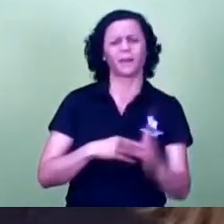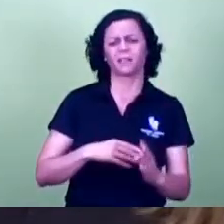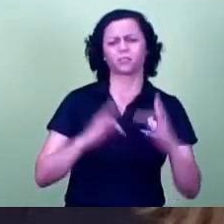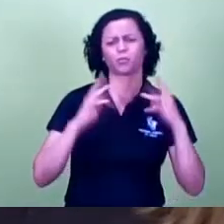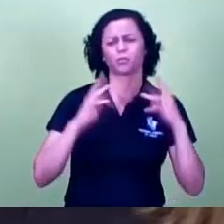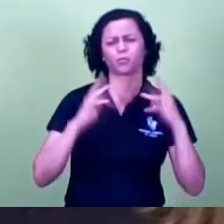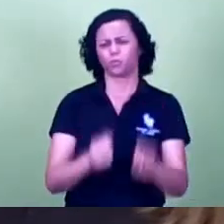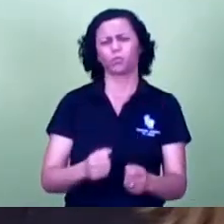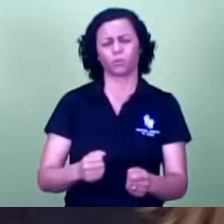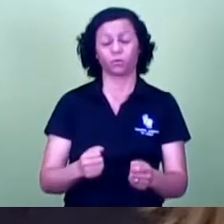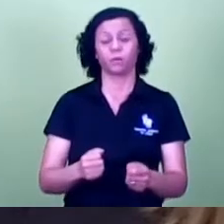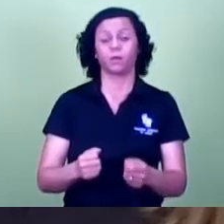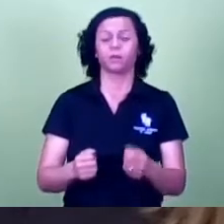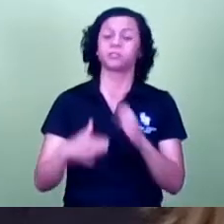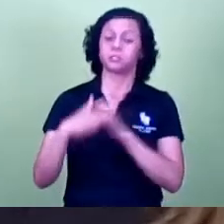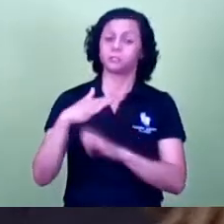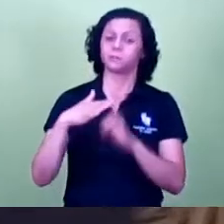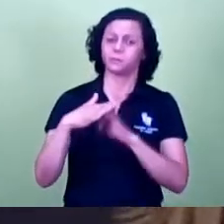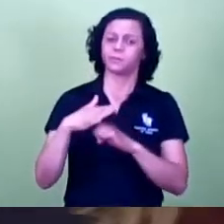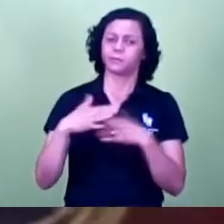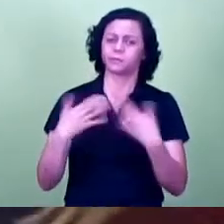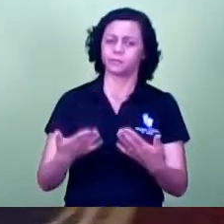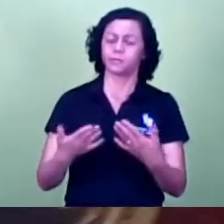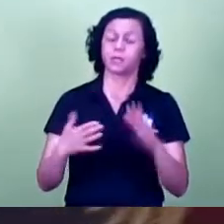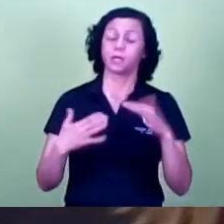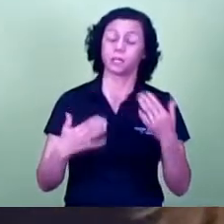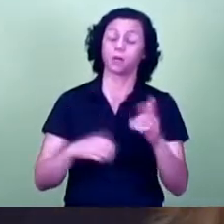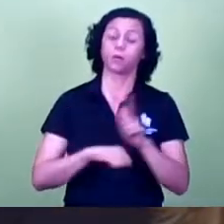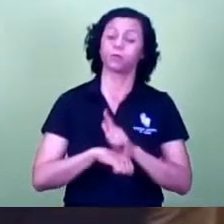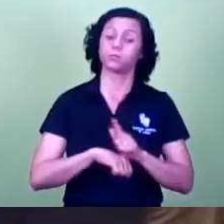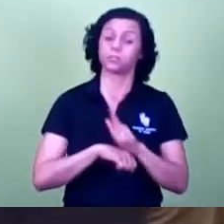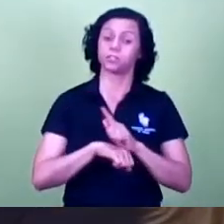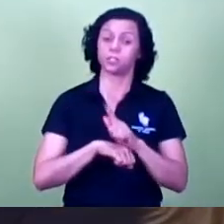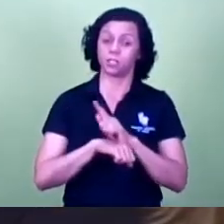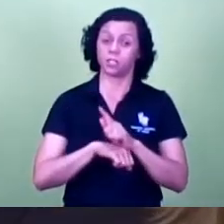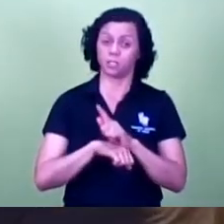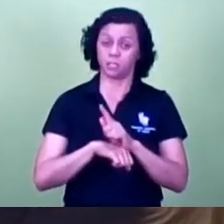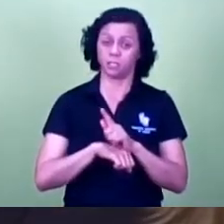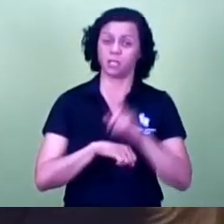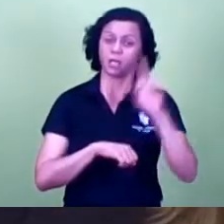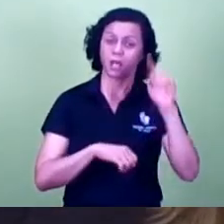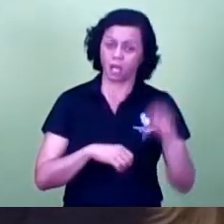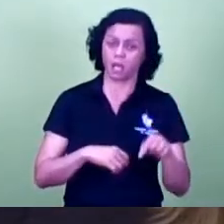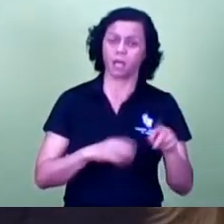empresas portanto eu acho que quem deveria gerir é o